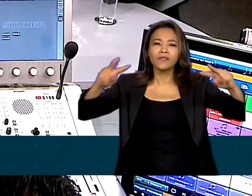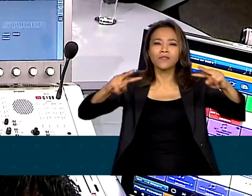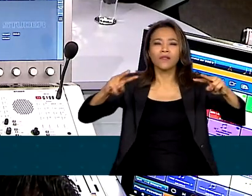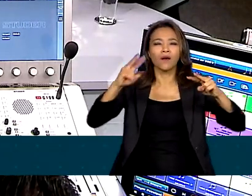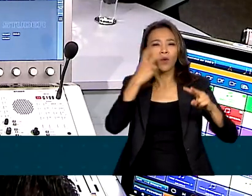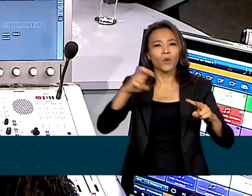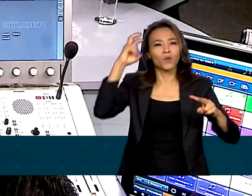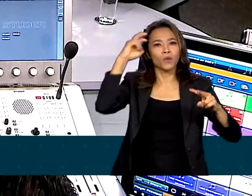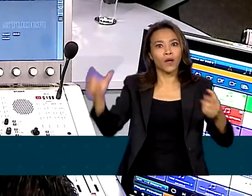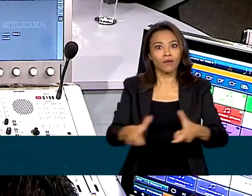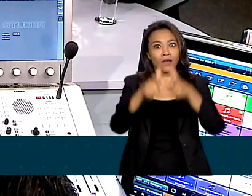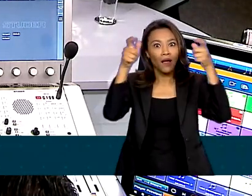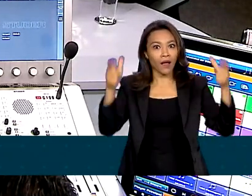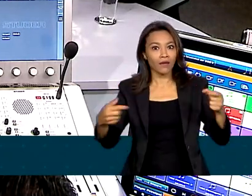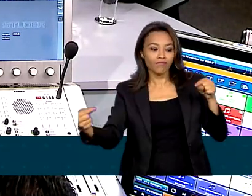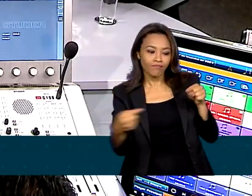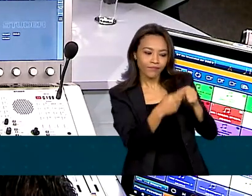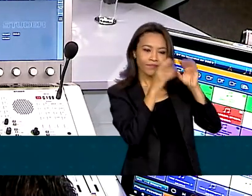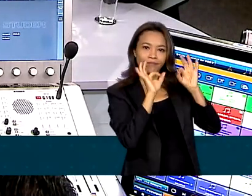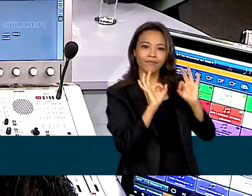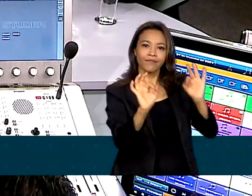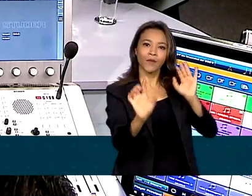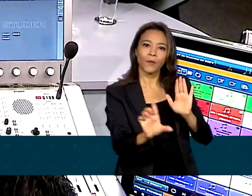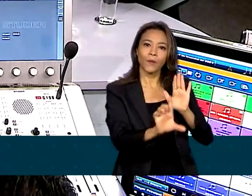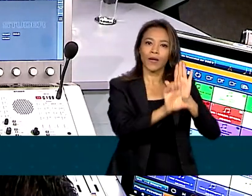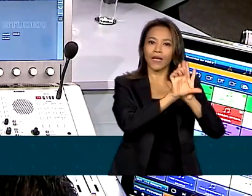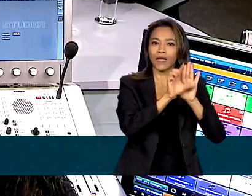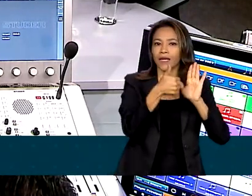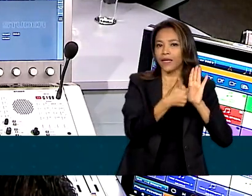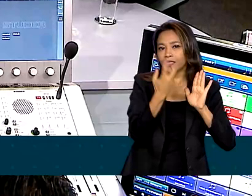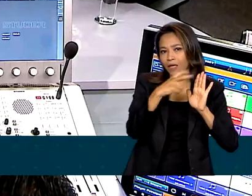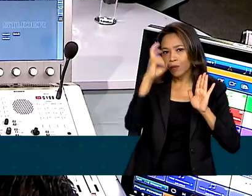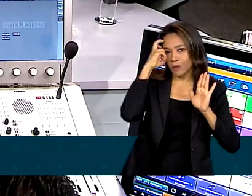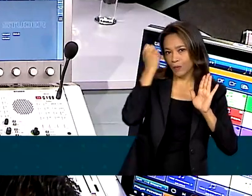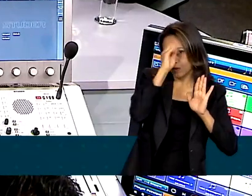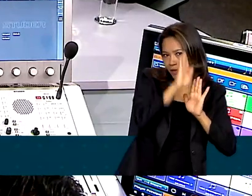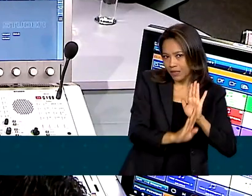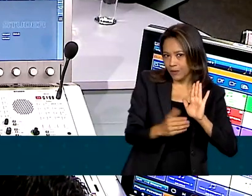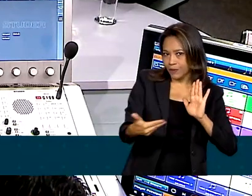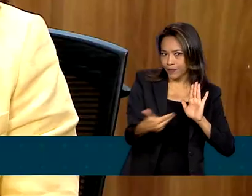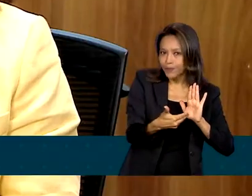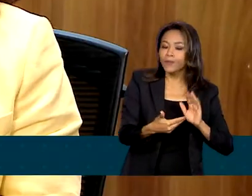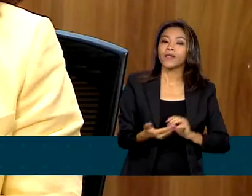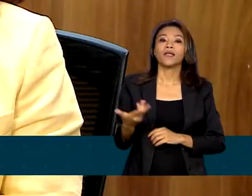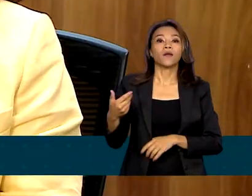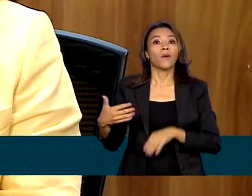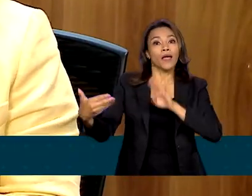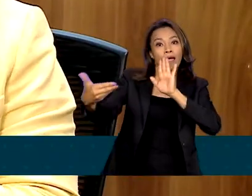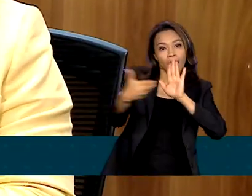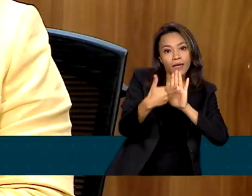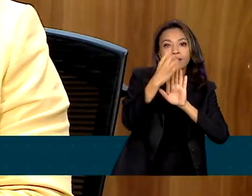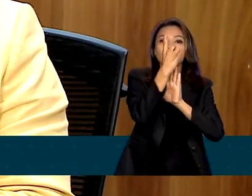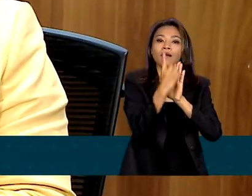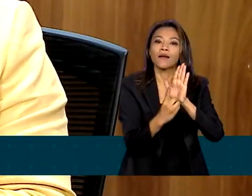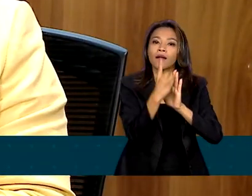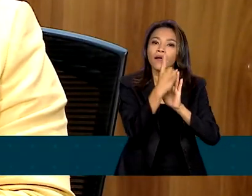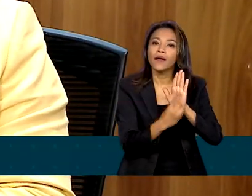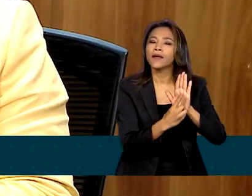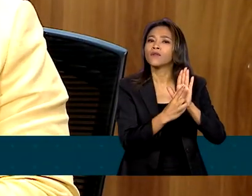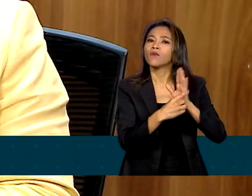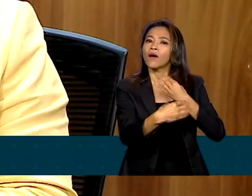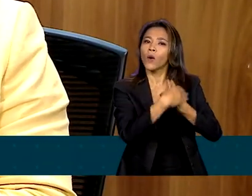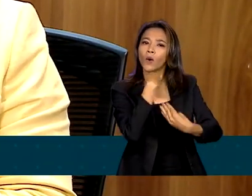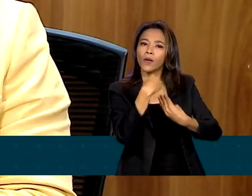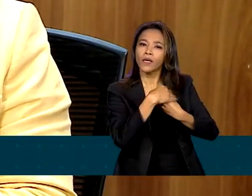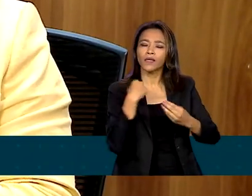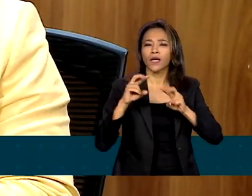do decreto novo da Lei Rouanet, decreto novo da Lei de Cultura do Brasil. Então, esse decreto vai nortear as